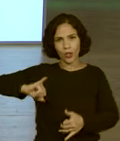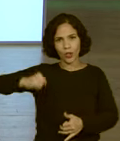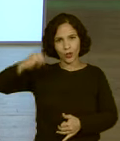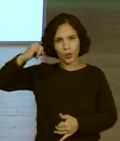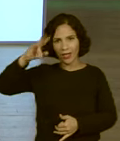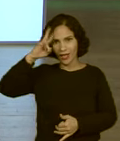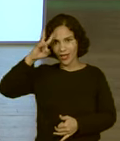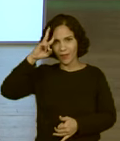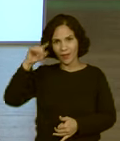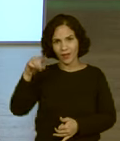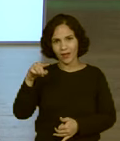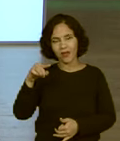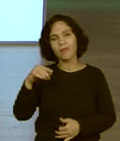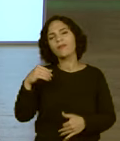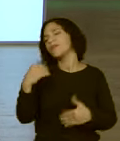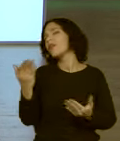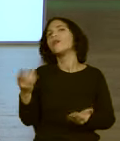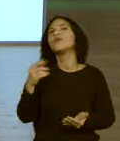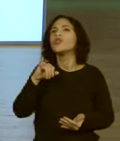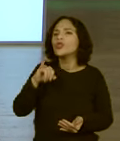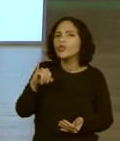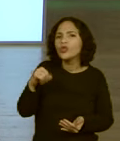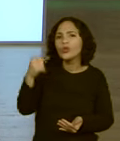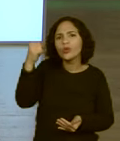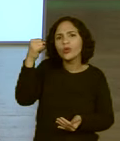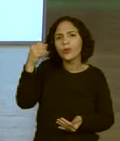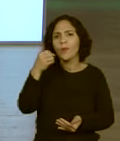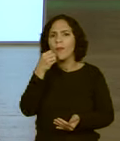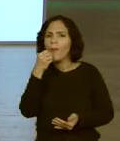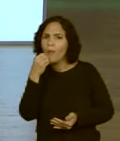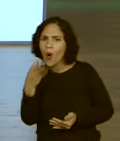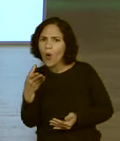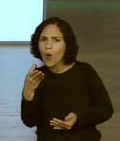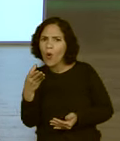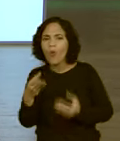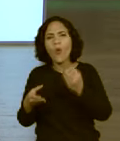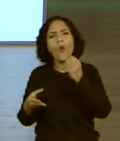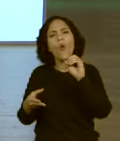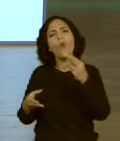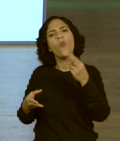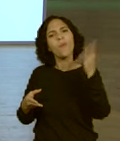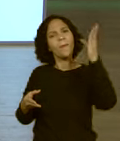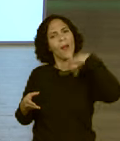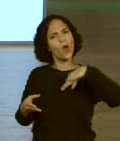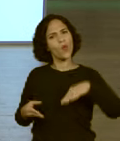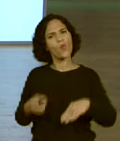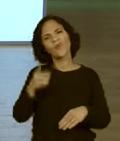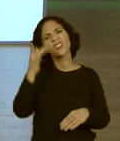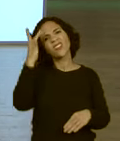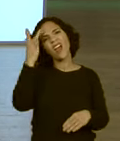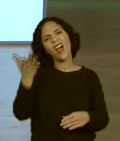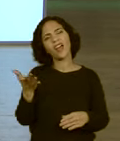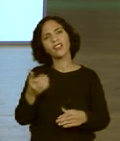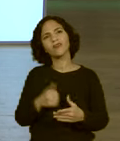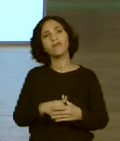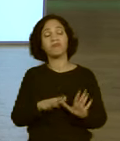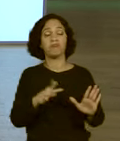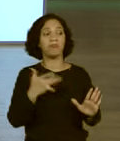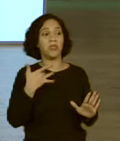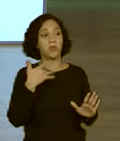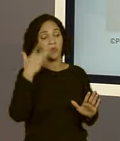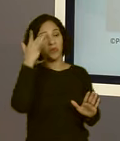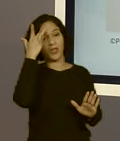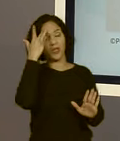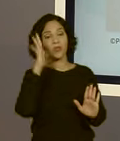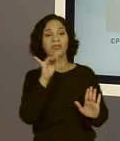aula passada? Sim. Será que juros são bons ou são maus? O que você acha, professor? Então, se eu for